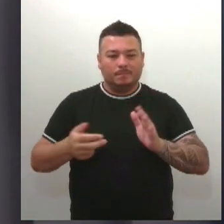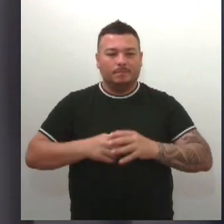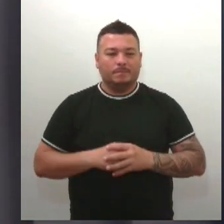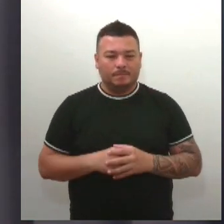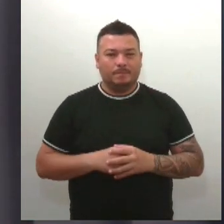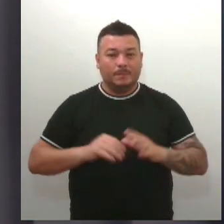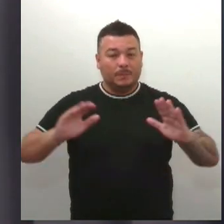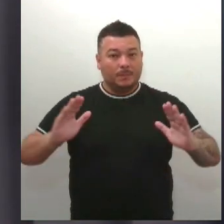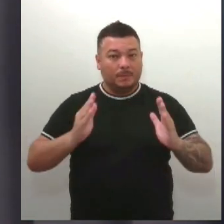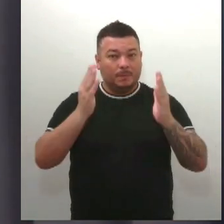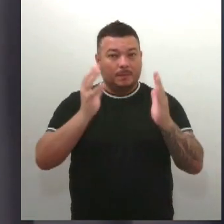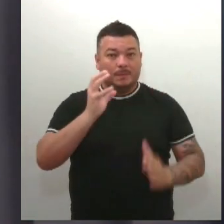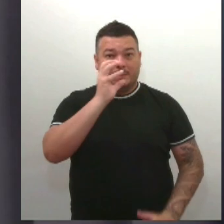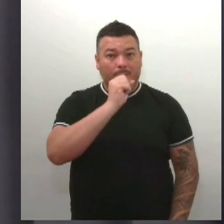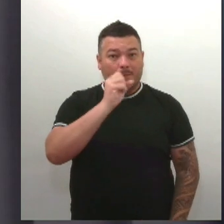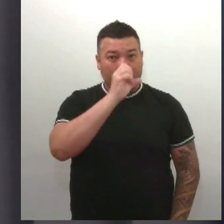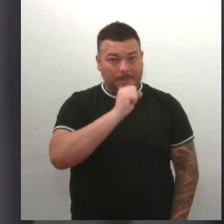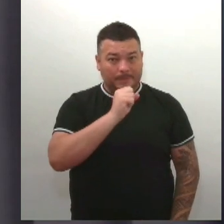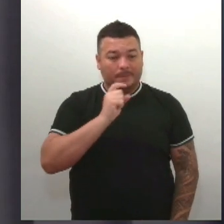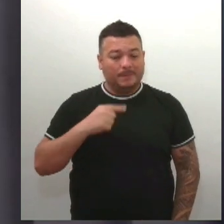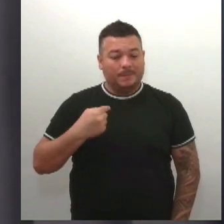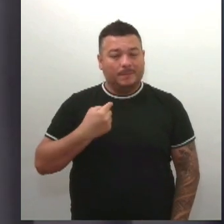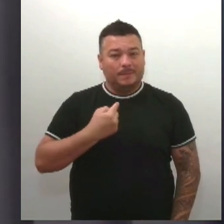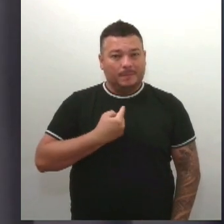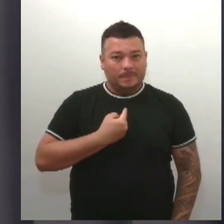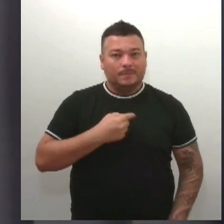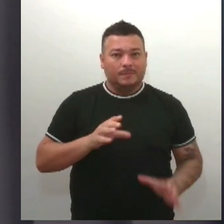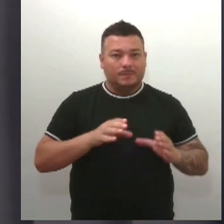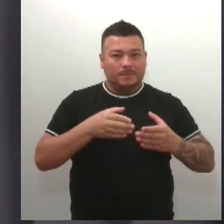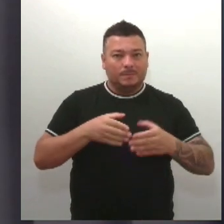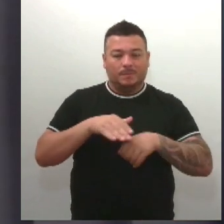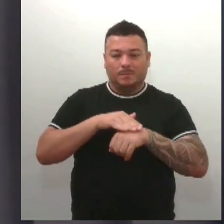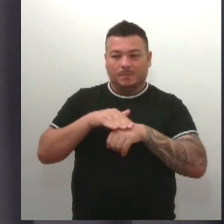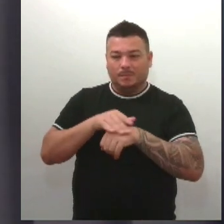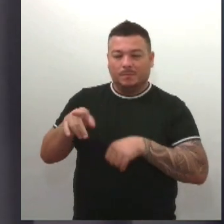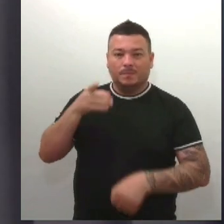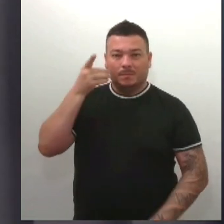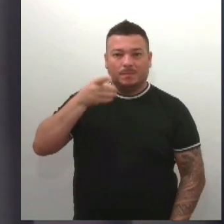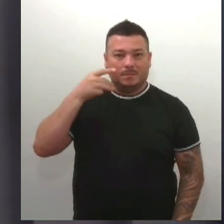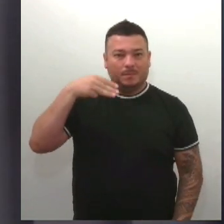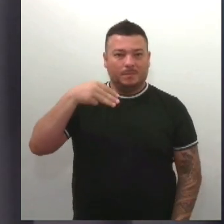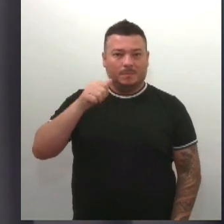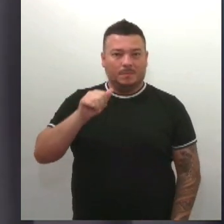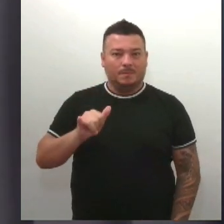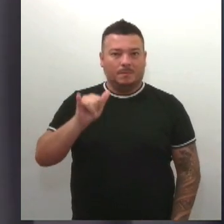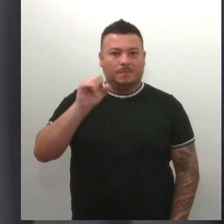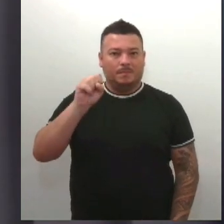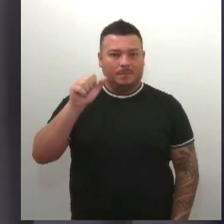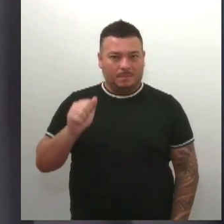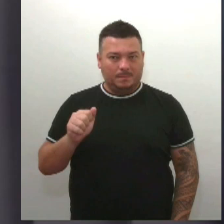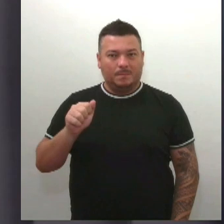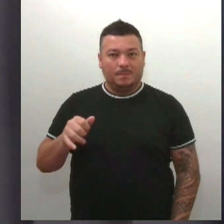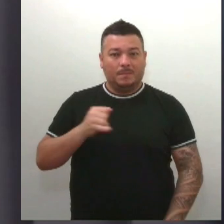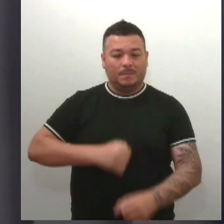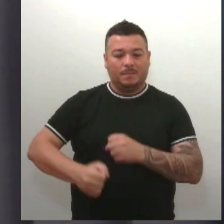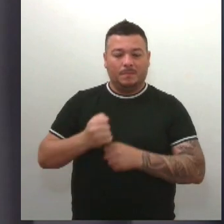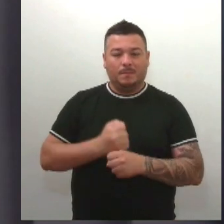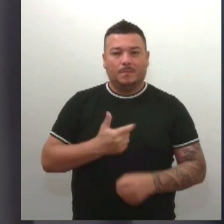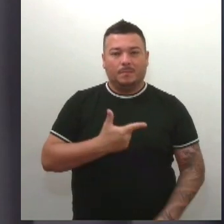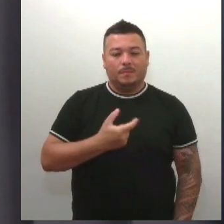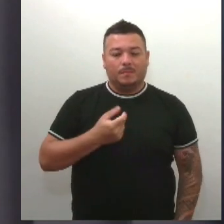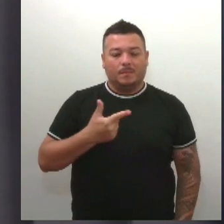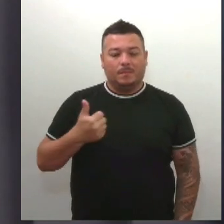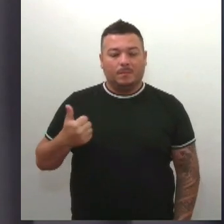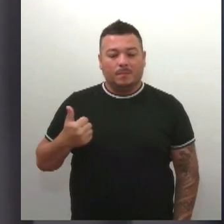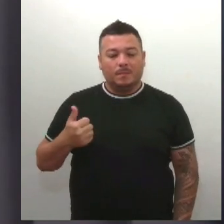Laranja, a nossa equipe conversou com a deputada estadual Maísa Mitidieri, que em 2021 teve uma propositura aprovada na Casa